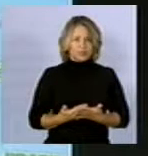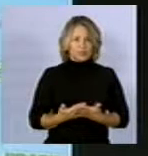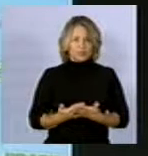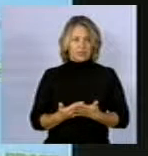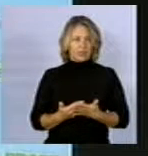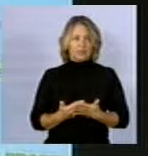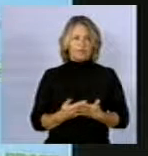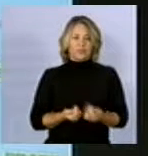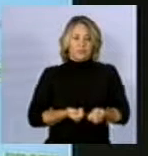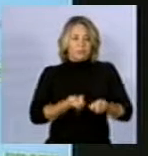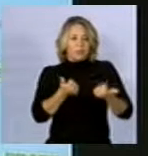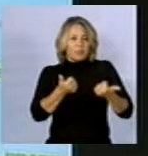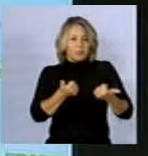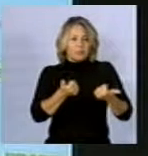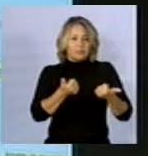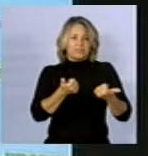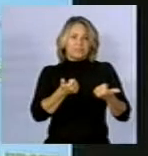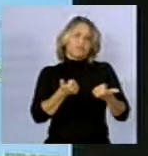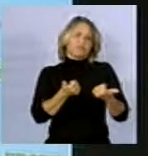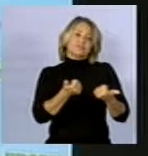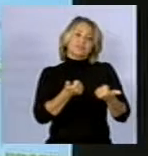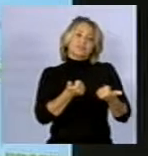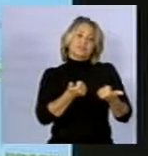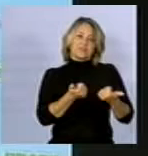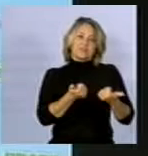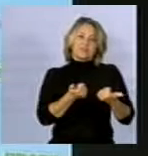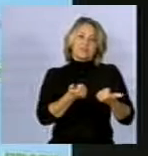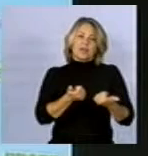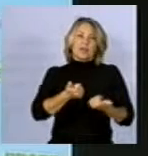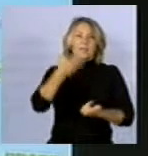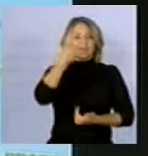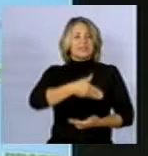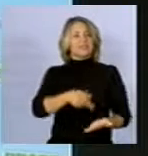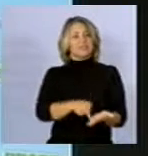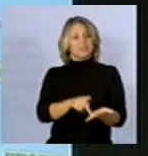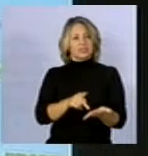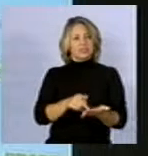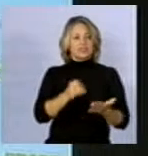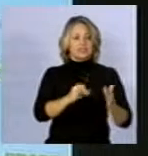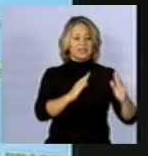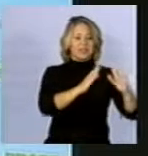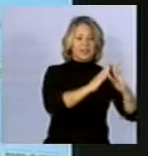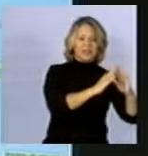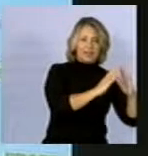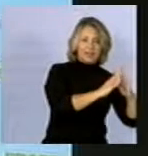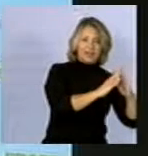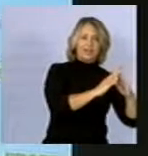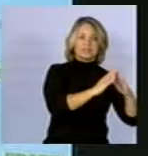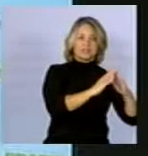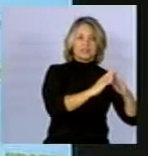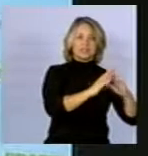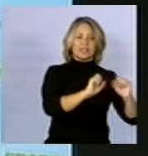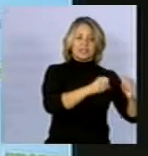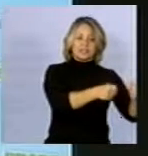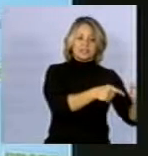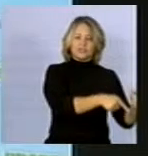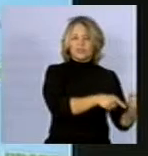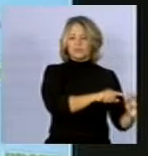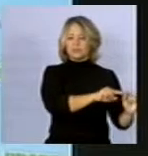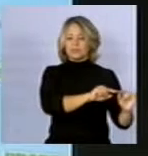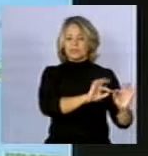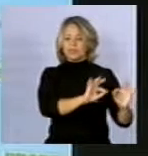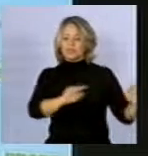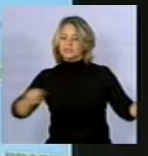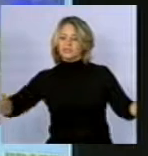suficiente para atestar se a associação, caso ele existisse. E, mesmo